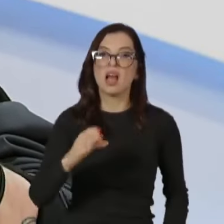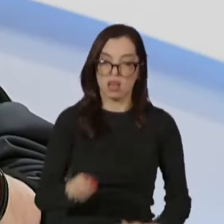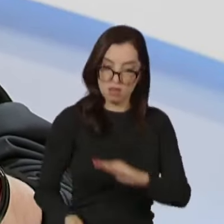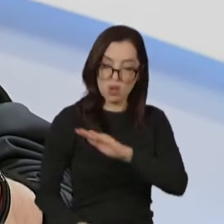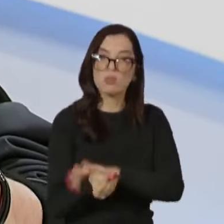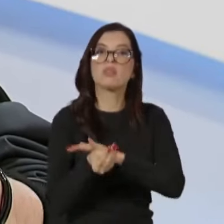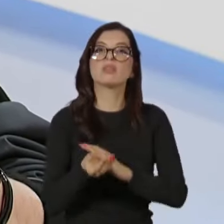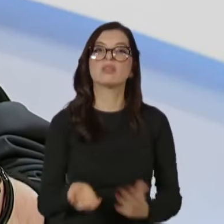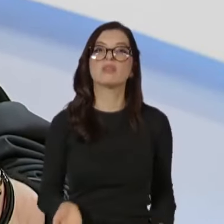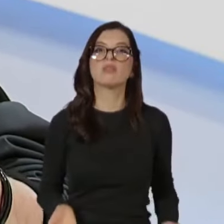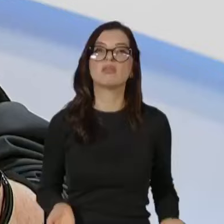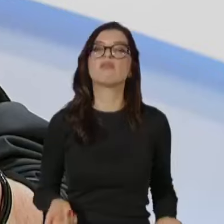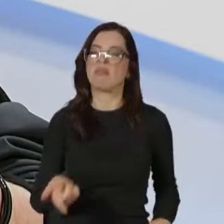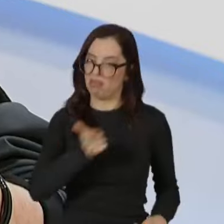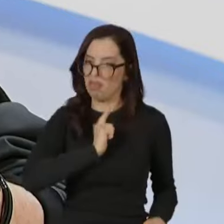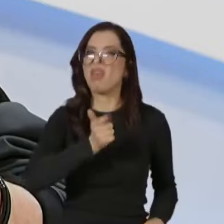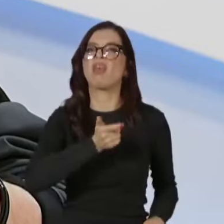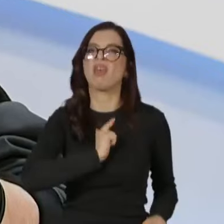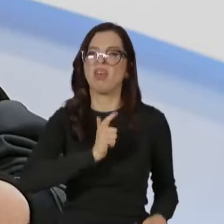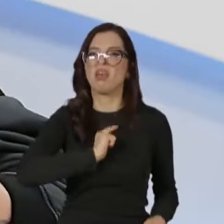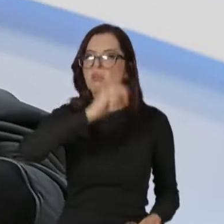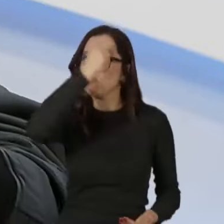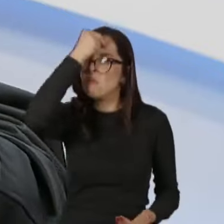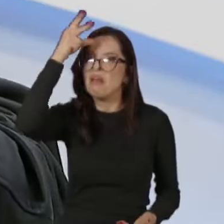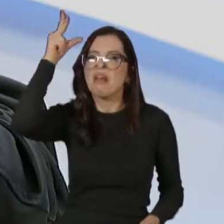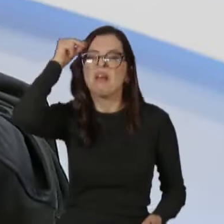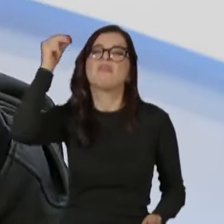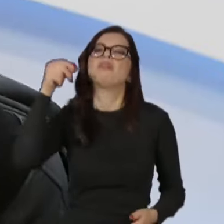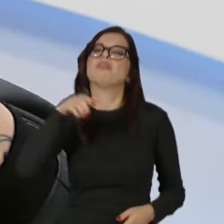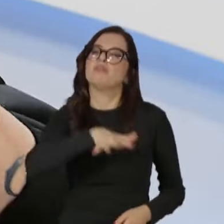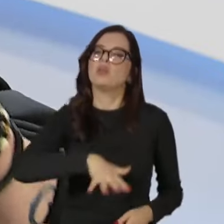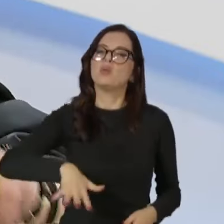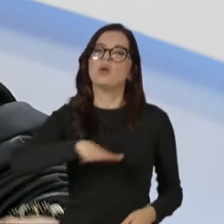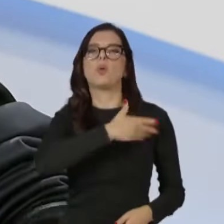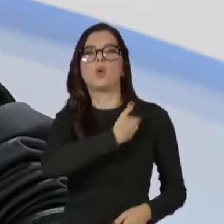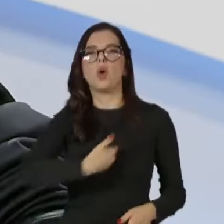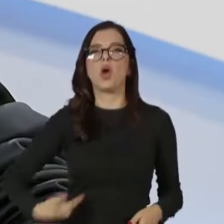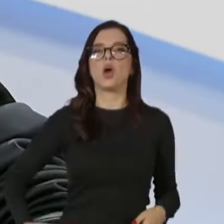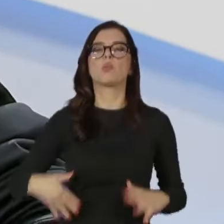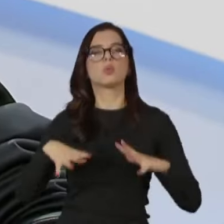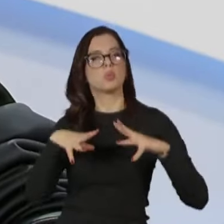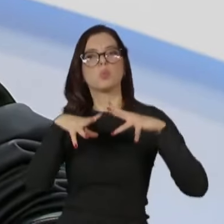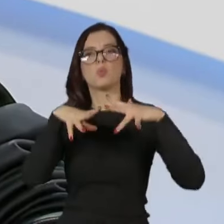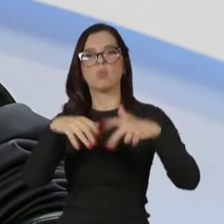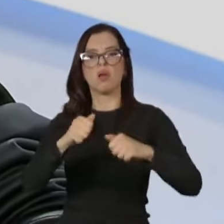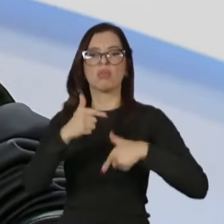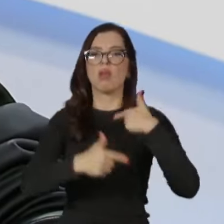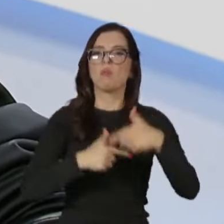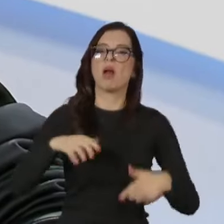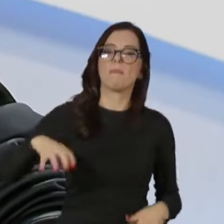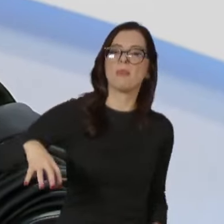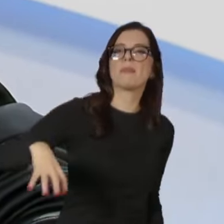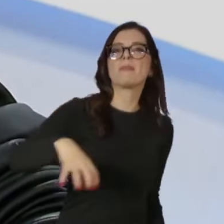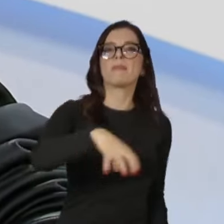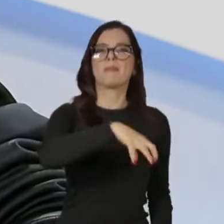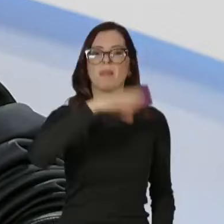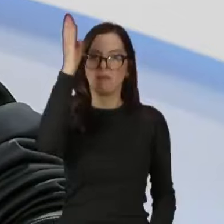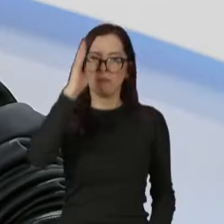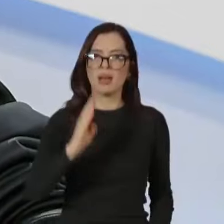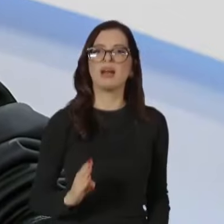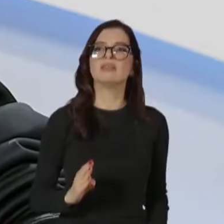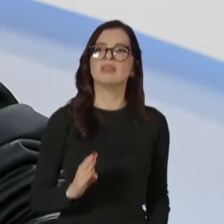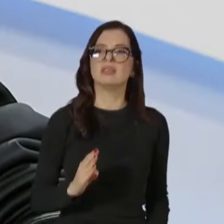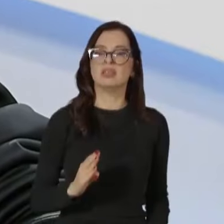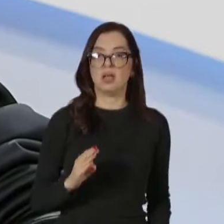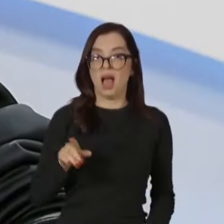não só em administração de prefeitura, administração pública, mas em todos os setores de atividade humana desse país. A Guarda tem que exercer